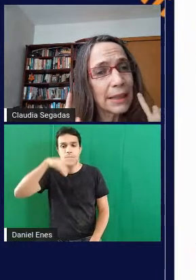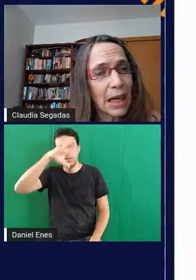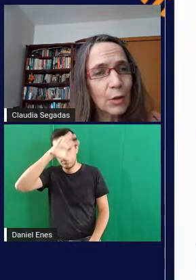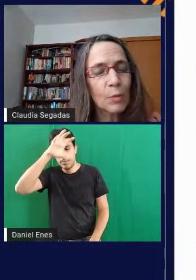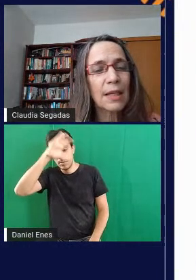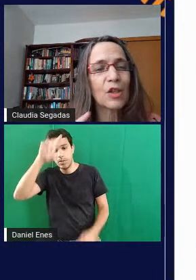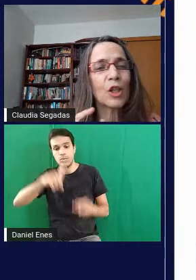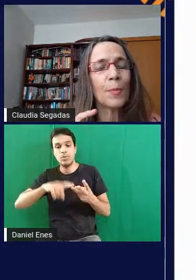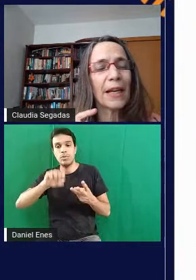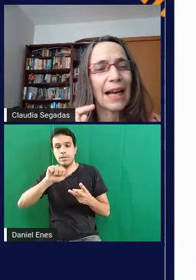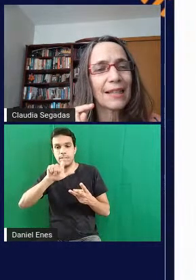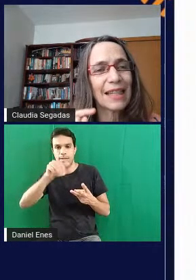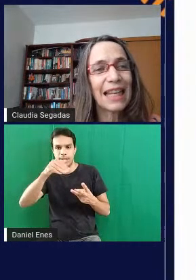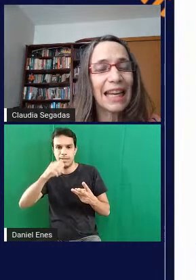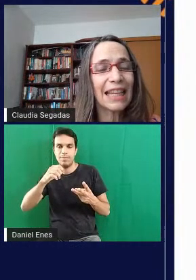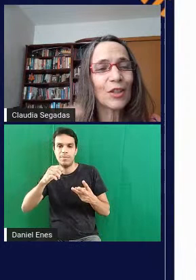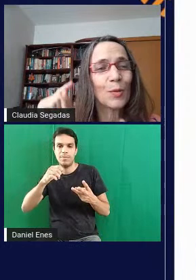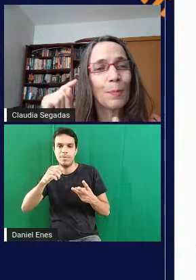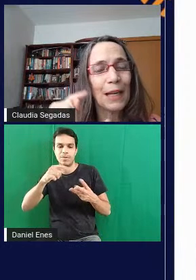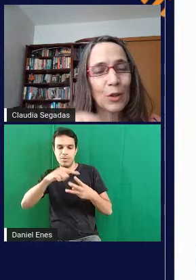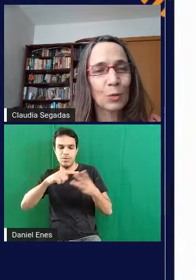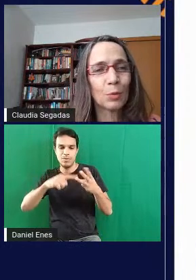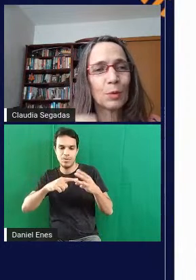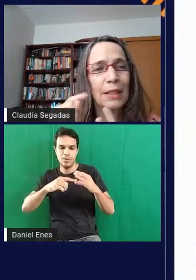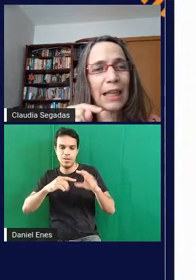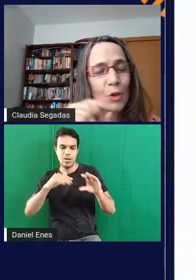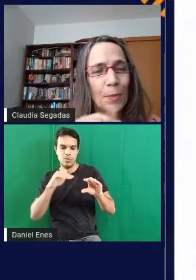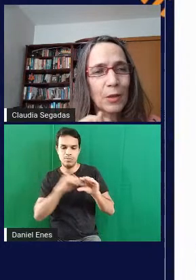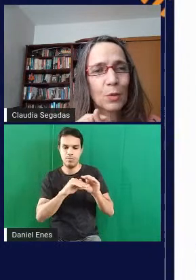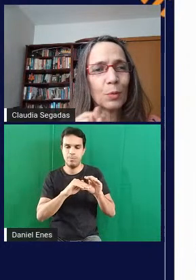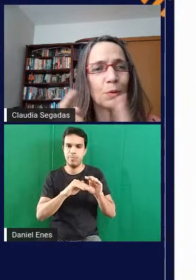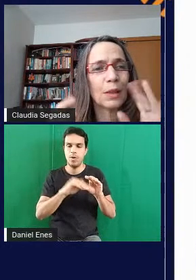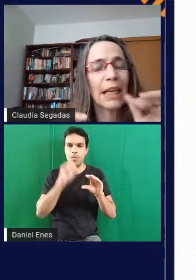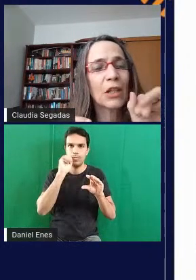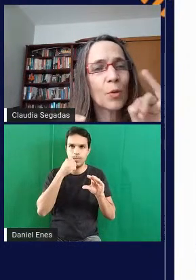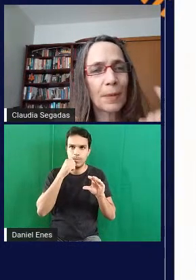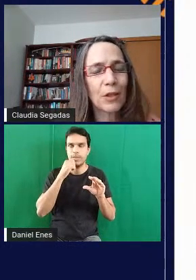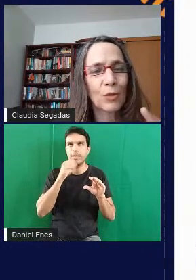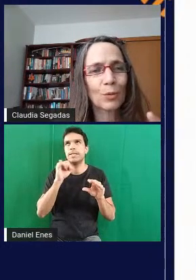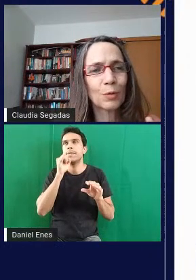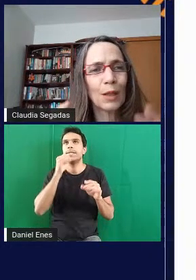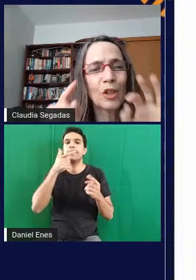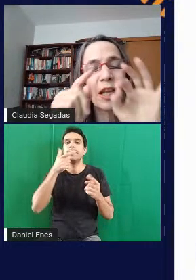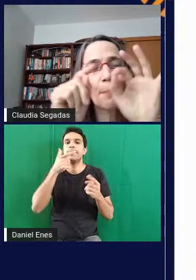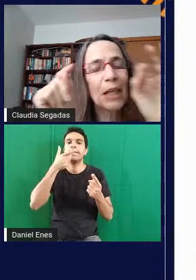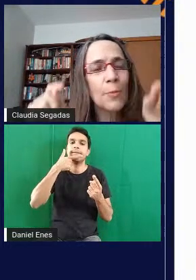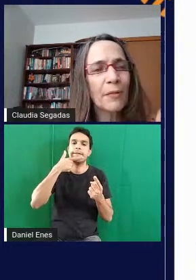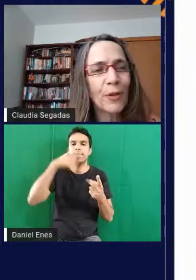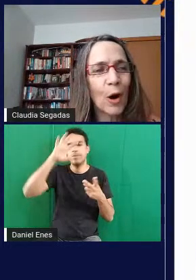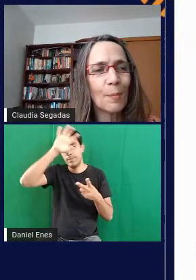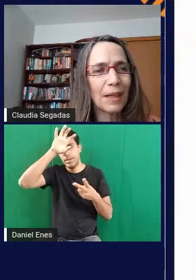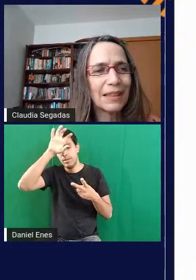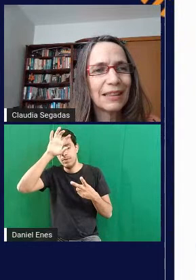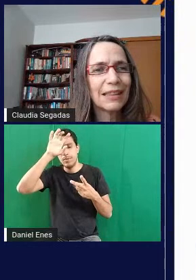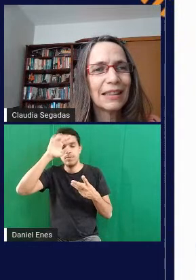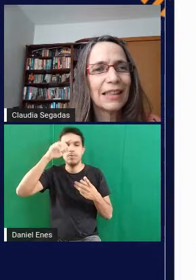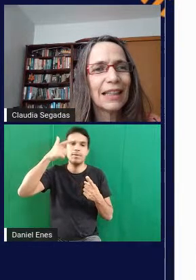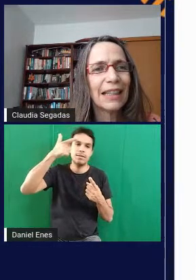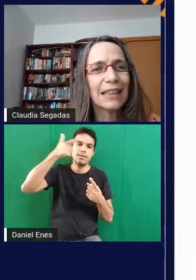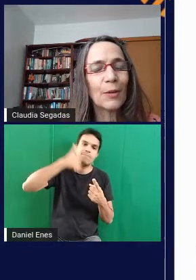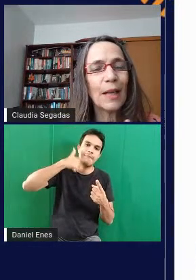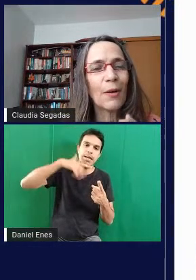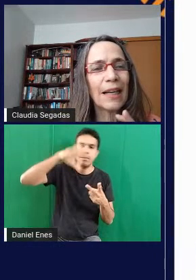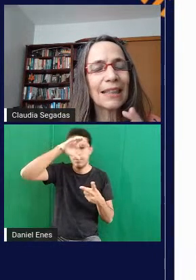no entanto se a gente pegasse creio presunto e queijo presunto queijo e presunto eles têm a mesma forma